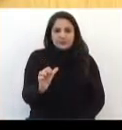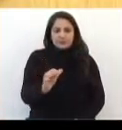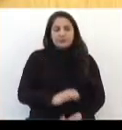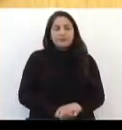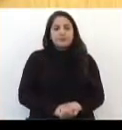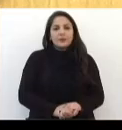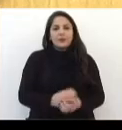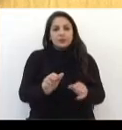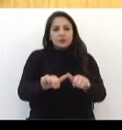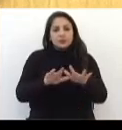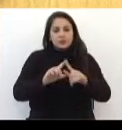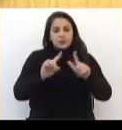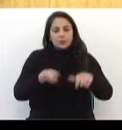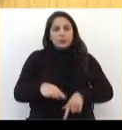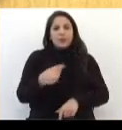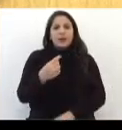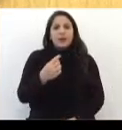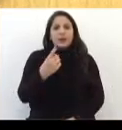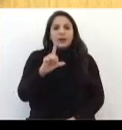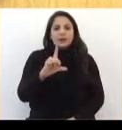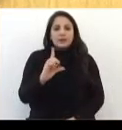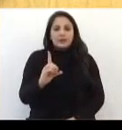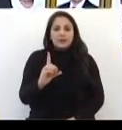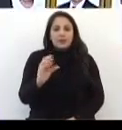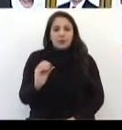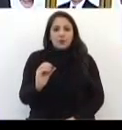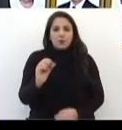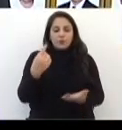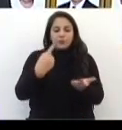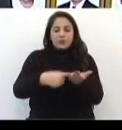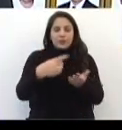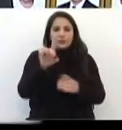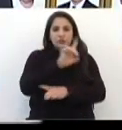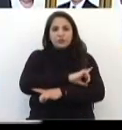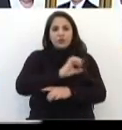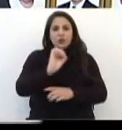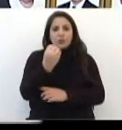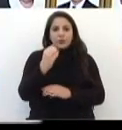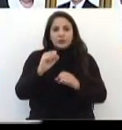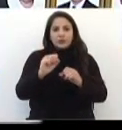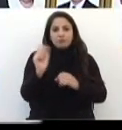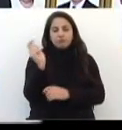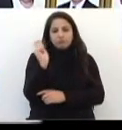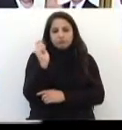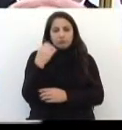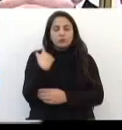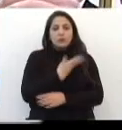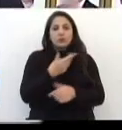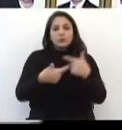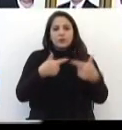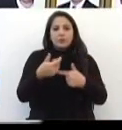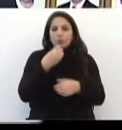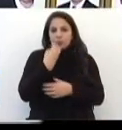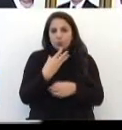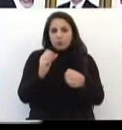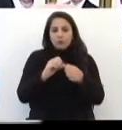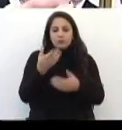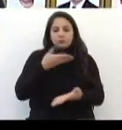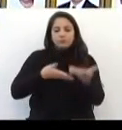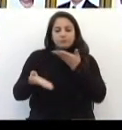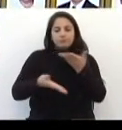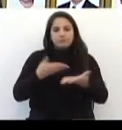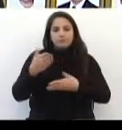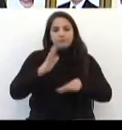a LDO foi marcada para o dia 8 de agosto Queremos fazer um trabalho bom no sentido de envolver o máximo possível